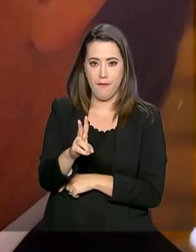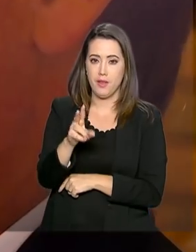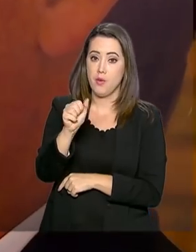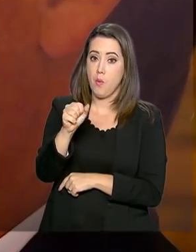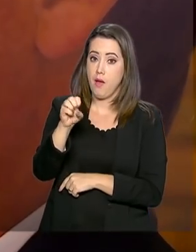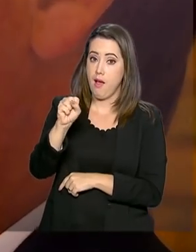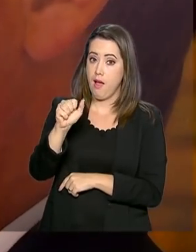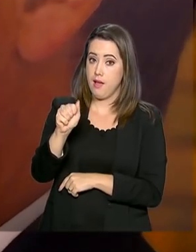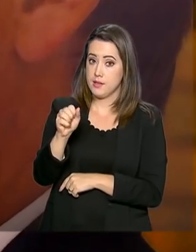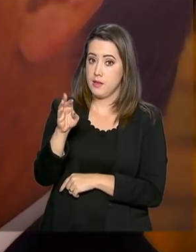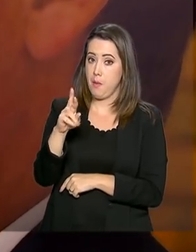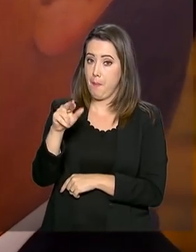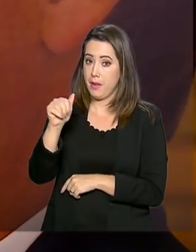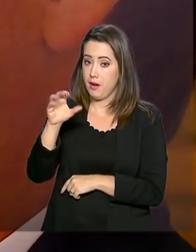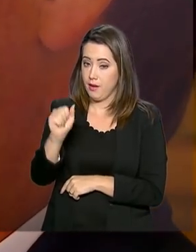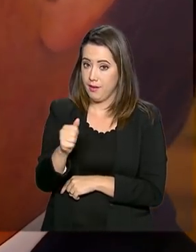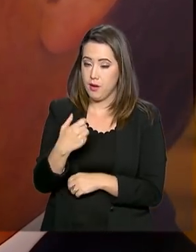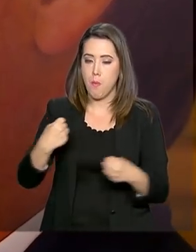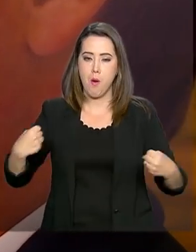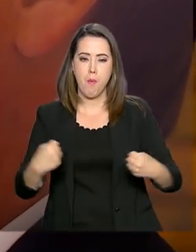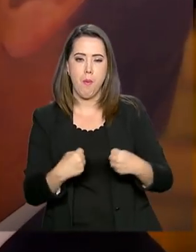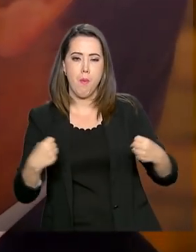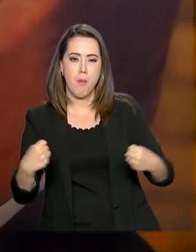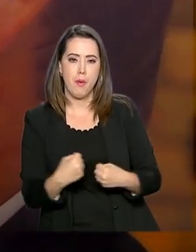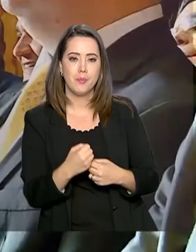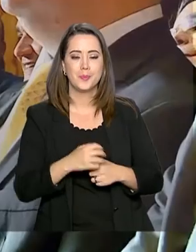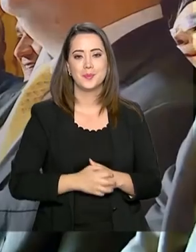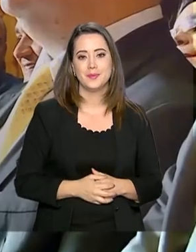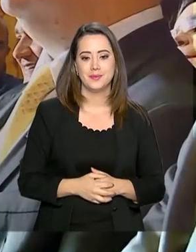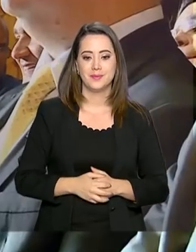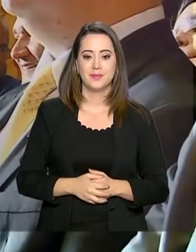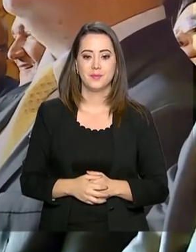composta por Humberto Teixeira e Luiz Gonzaga. Vamos ouvir.